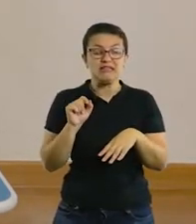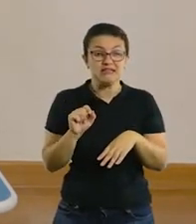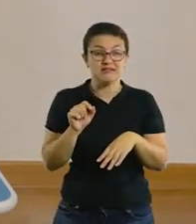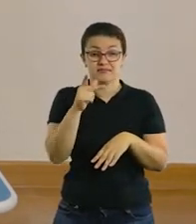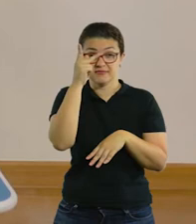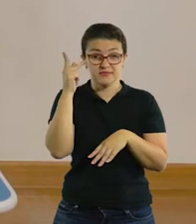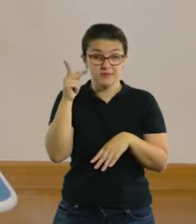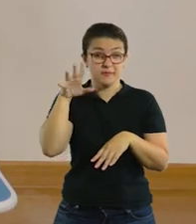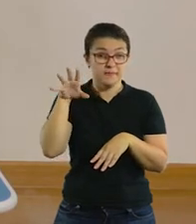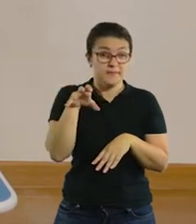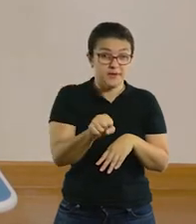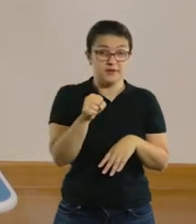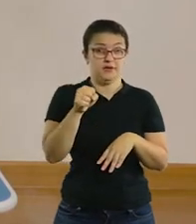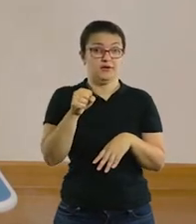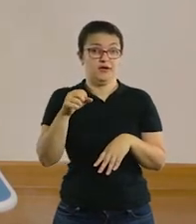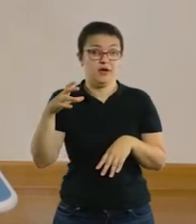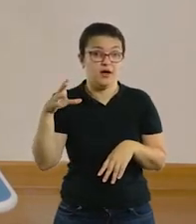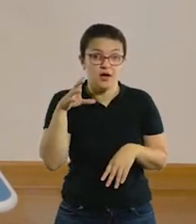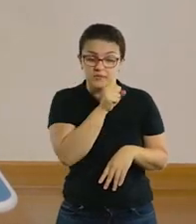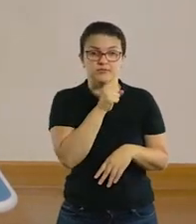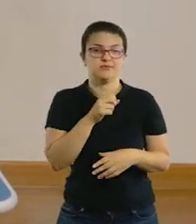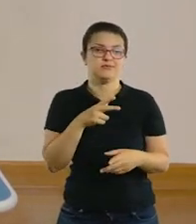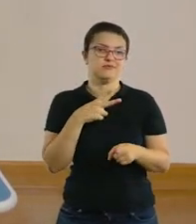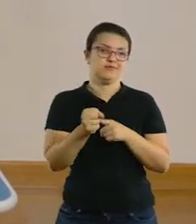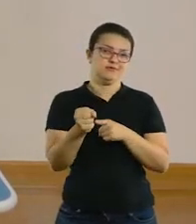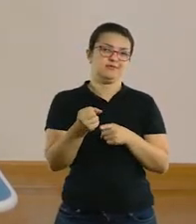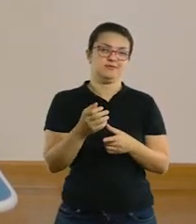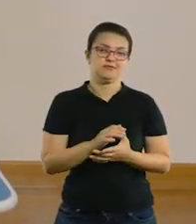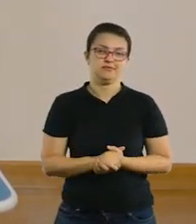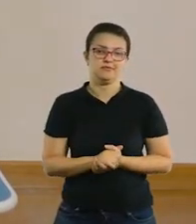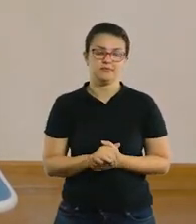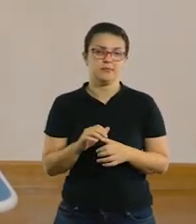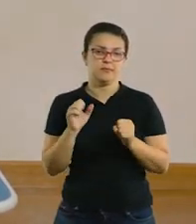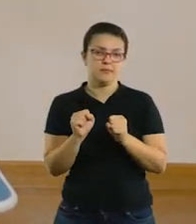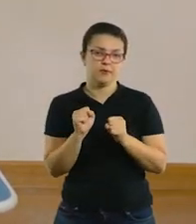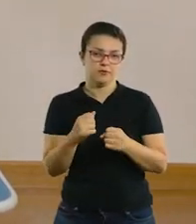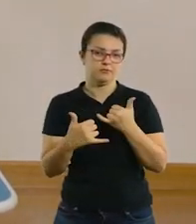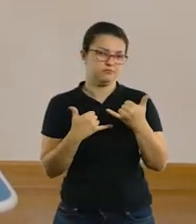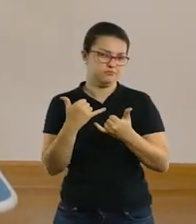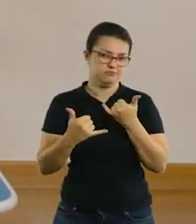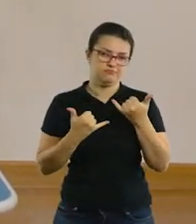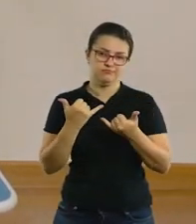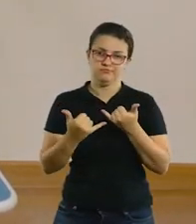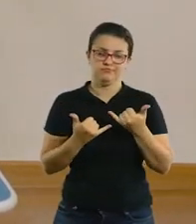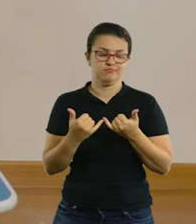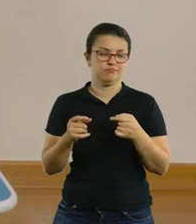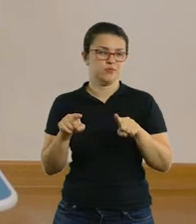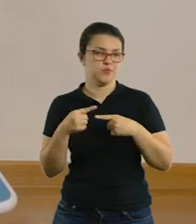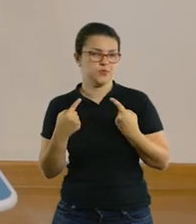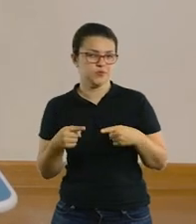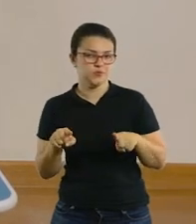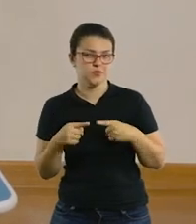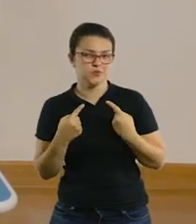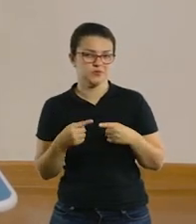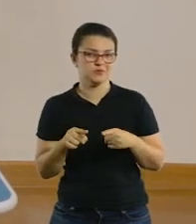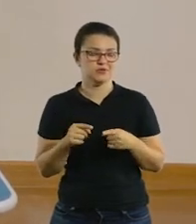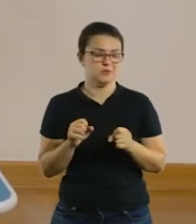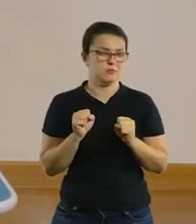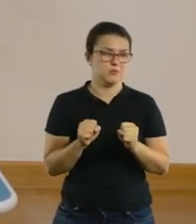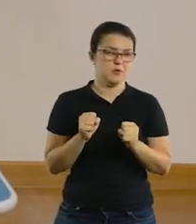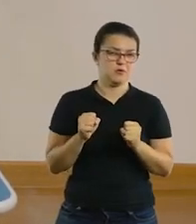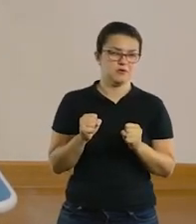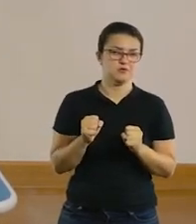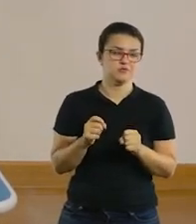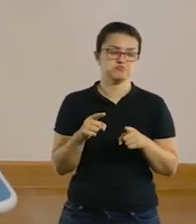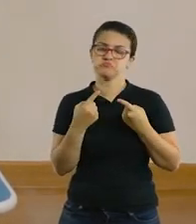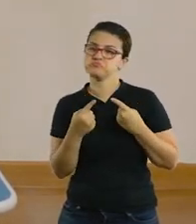Quem conseguir pegar o primeiro objeto, ganha a partida, tá bom? Você pode também fazer uma outra variação com música. Coloca